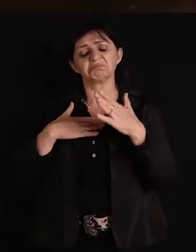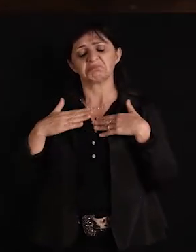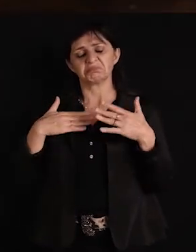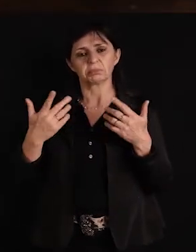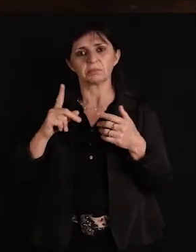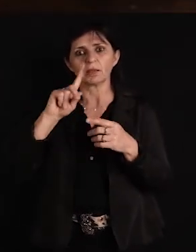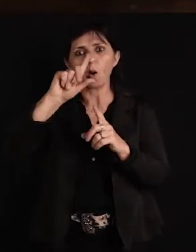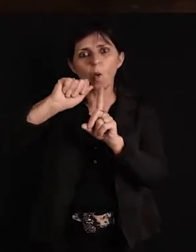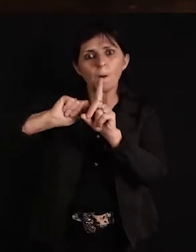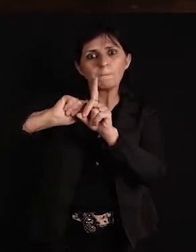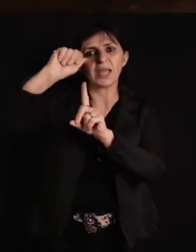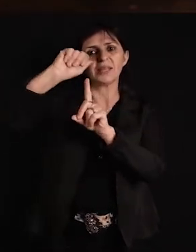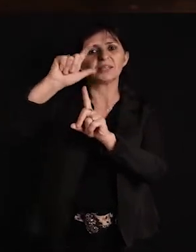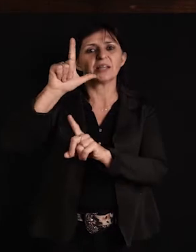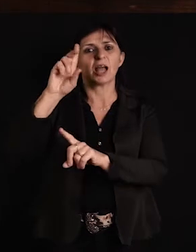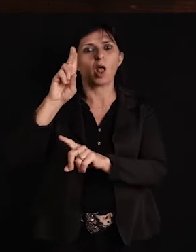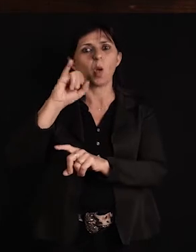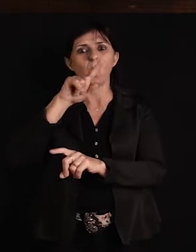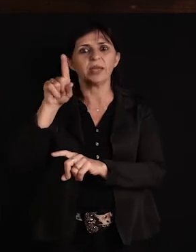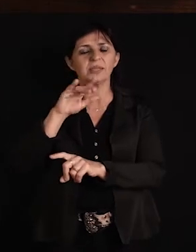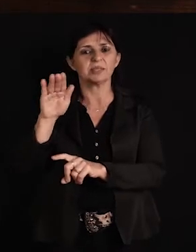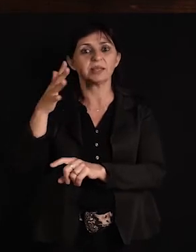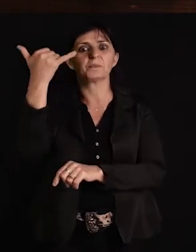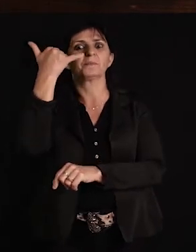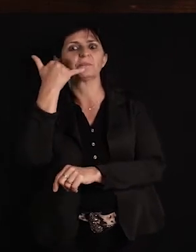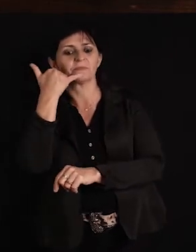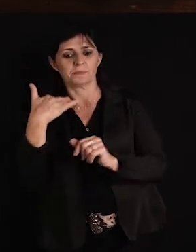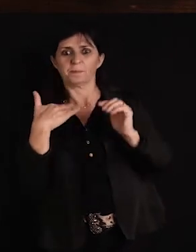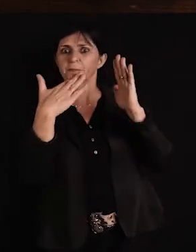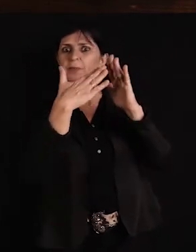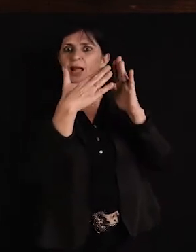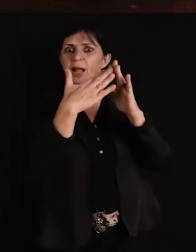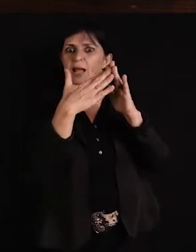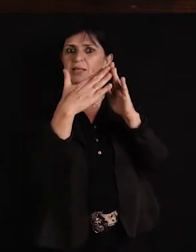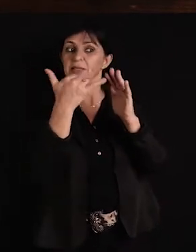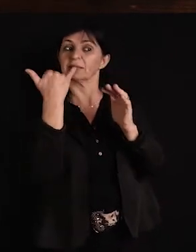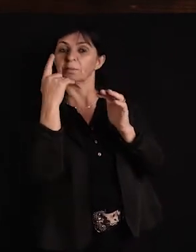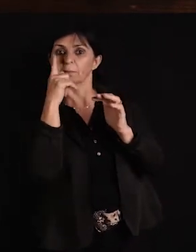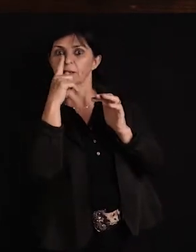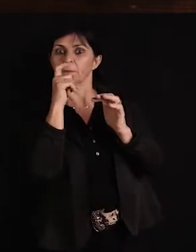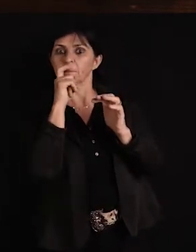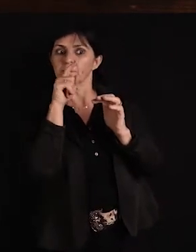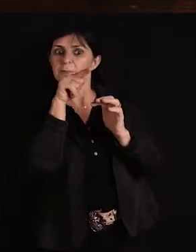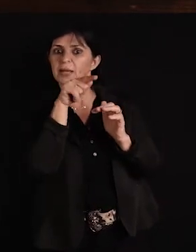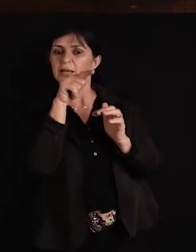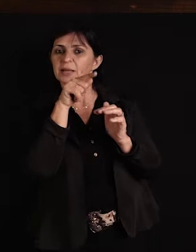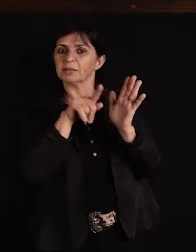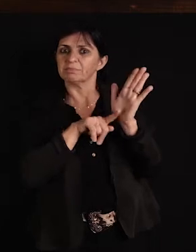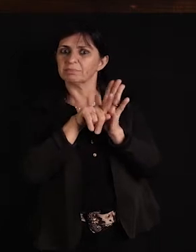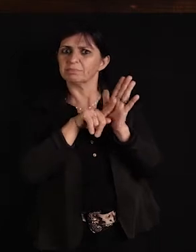Dali um mês, o Luiz me liga, liga lá para casa, falar com os meus pais, queria saber como é que estava,